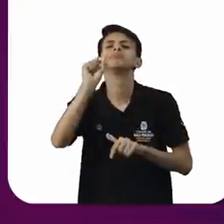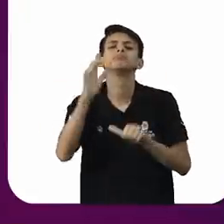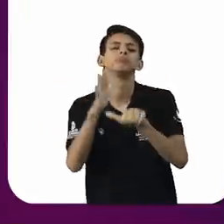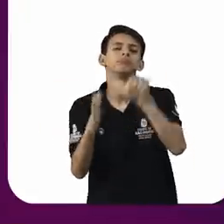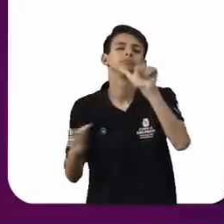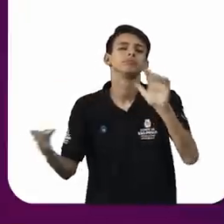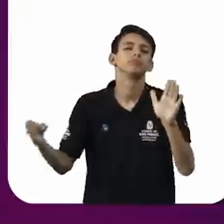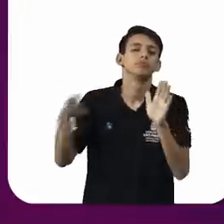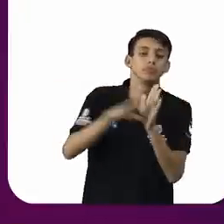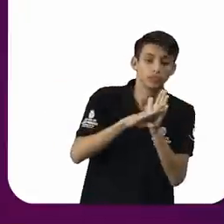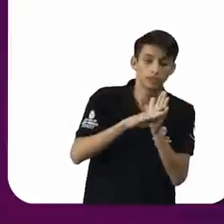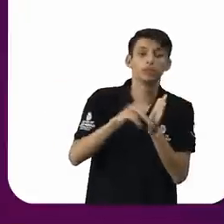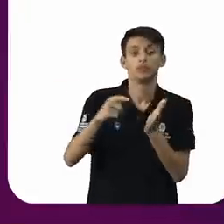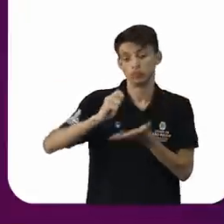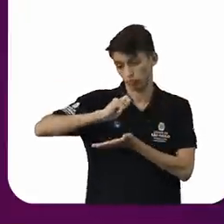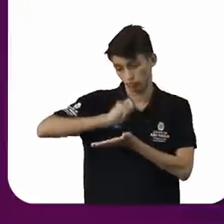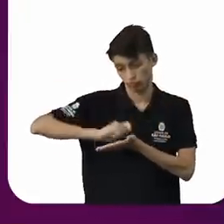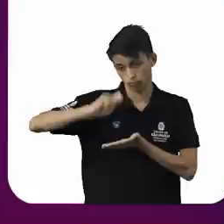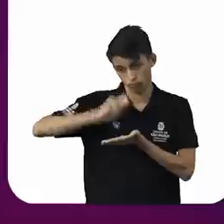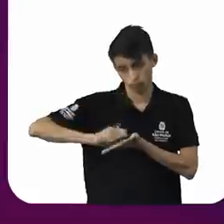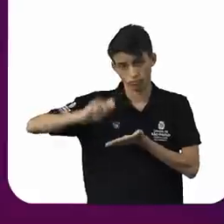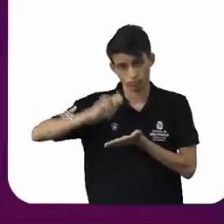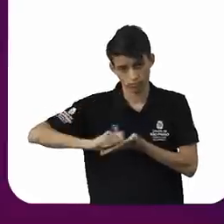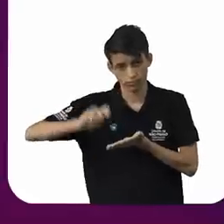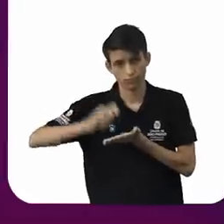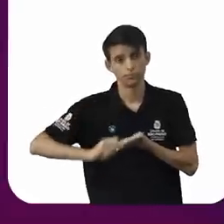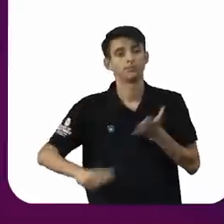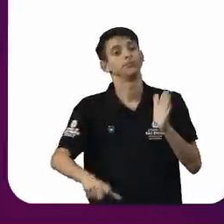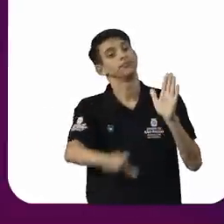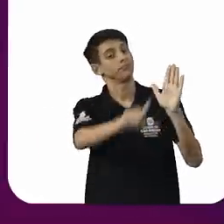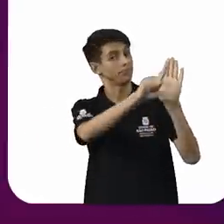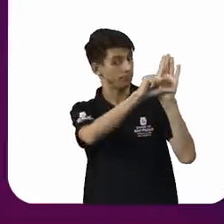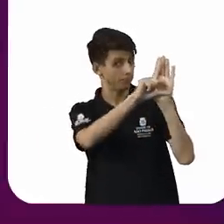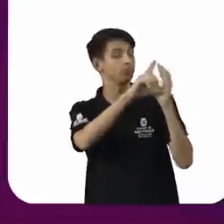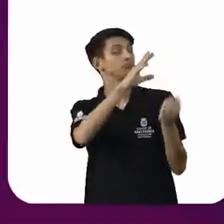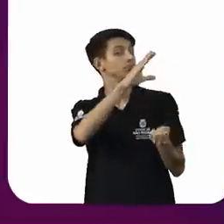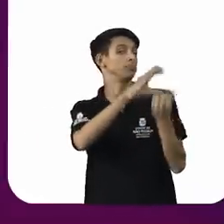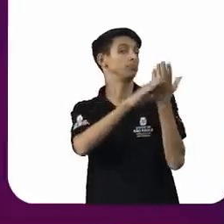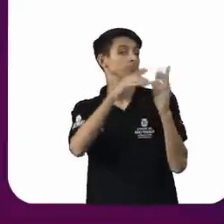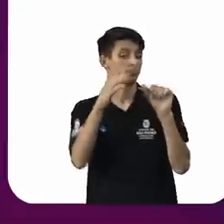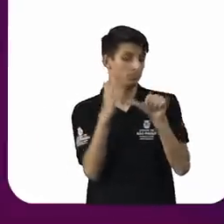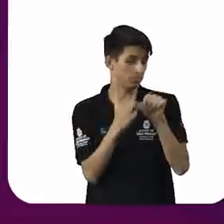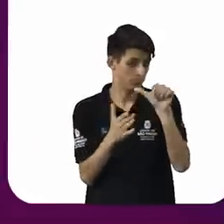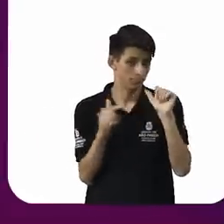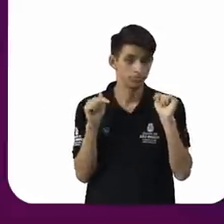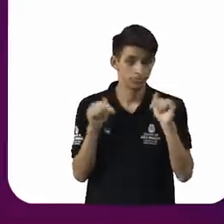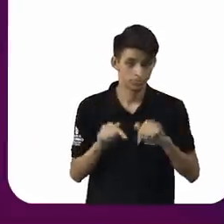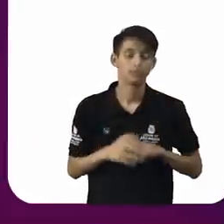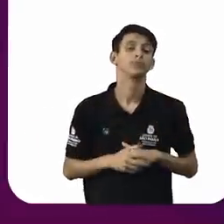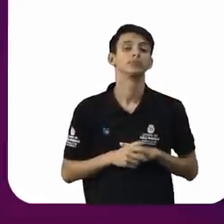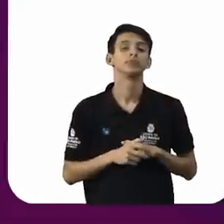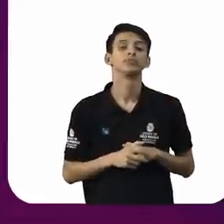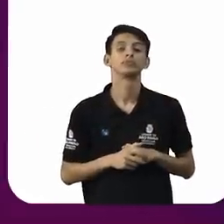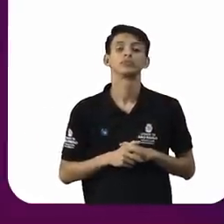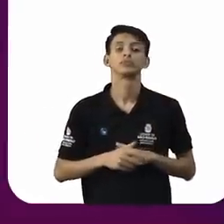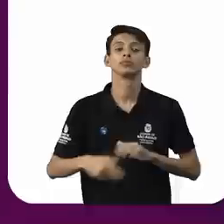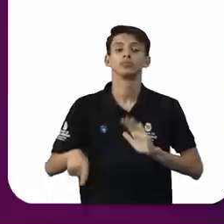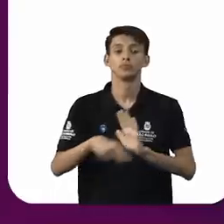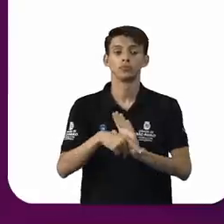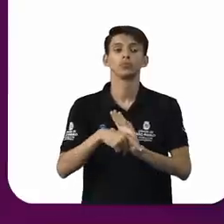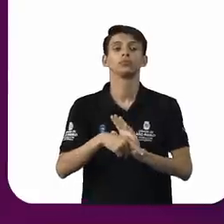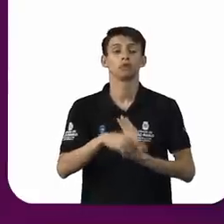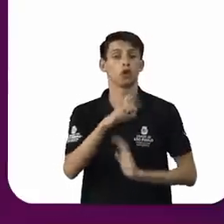chegou primeiro? Um escrivão, então, a lei, representando a lei. Uma autoridade